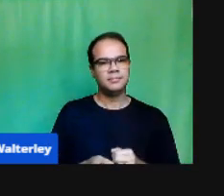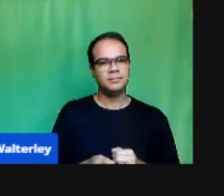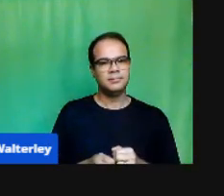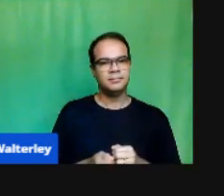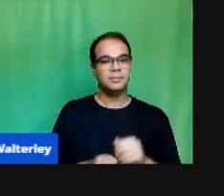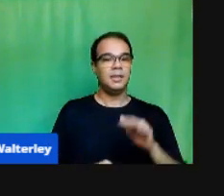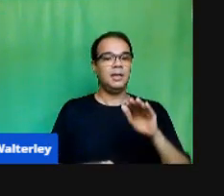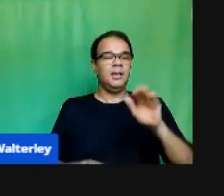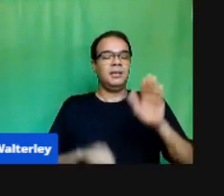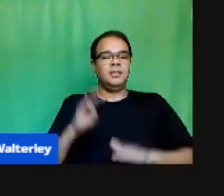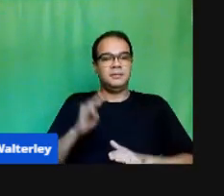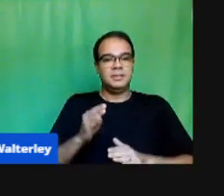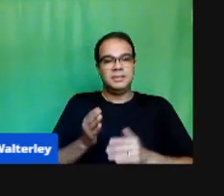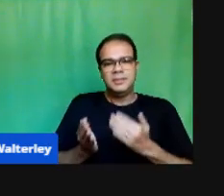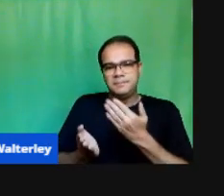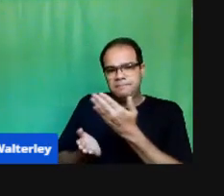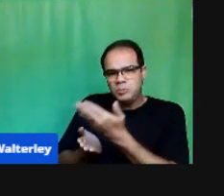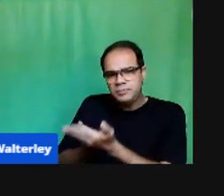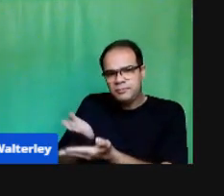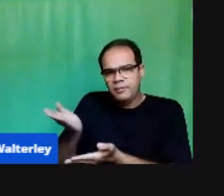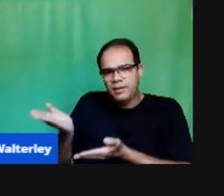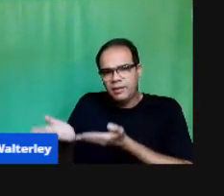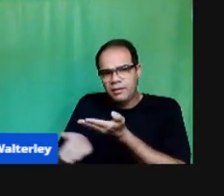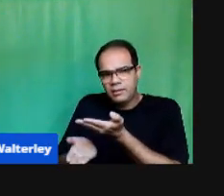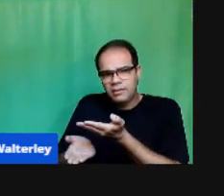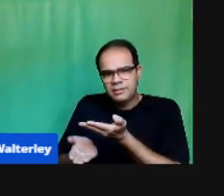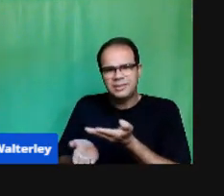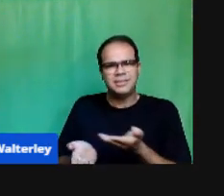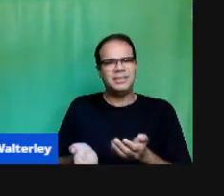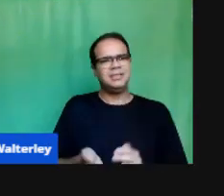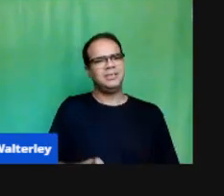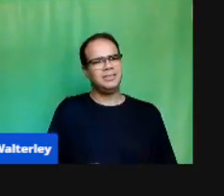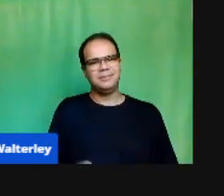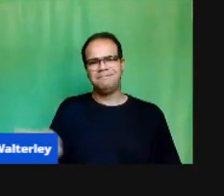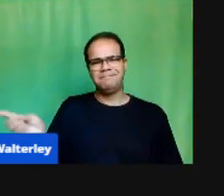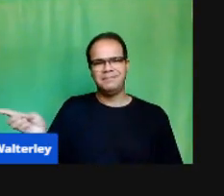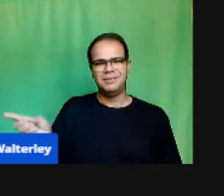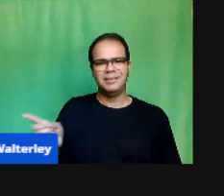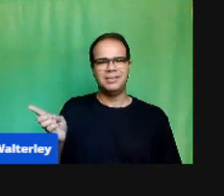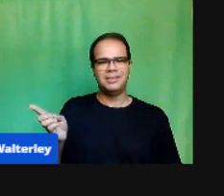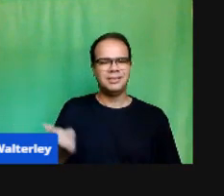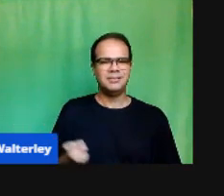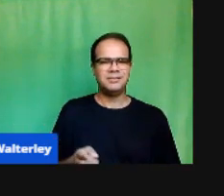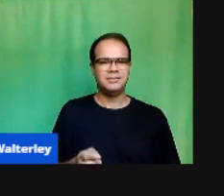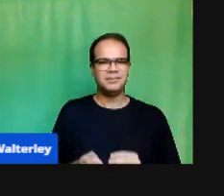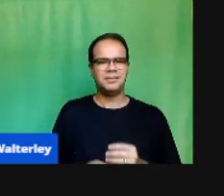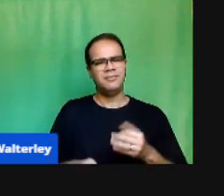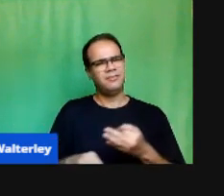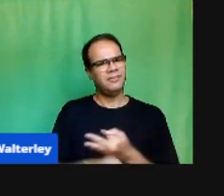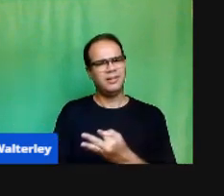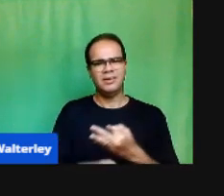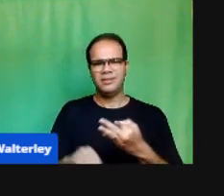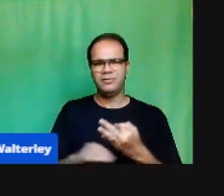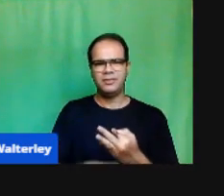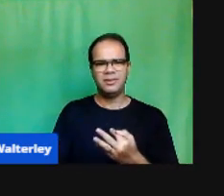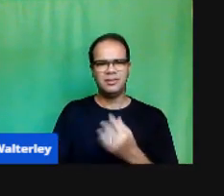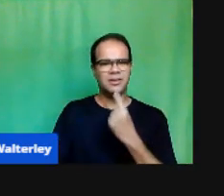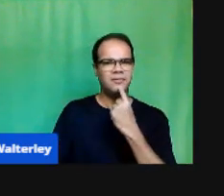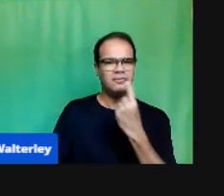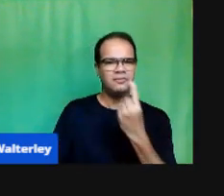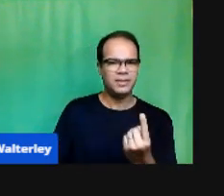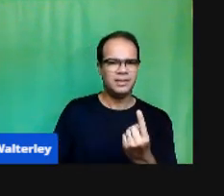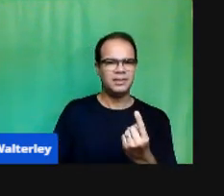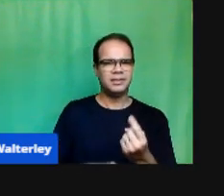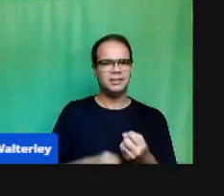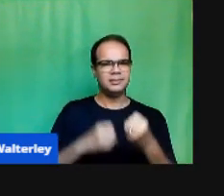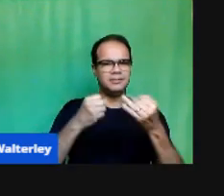alunos Olha Esse aluno Não está participando Do grupo Ele está inserido Mas ele não participa Ele não fala É levar